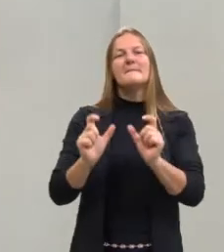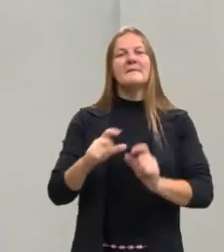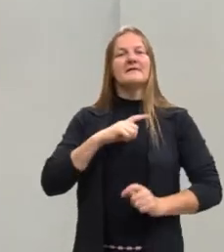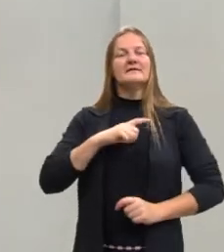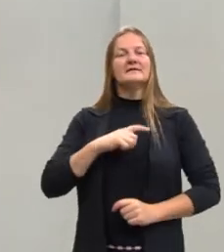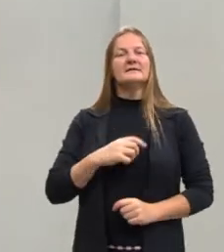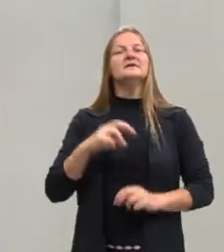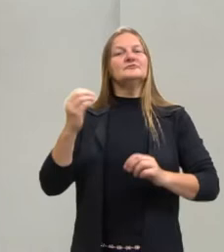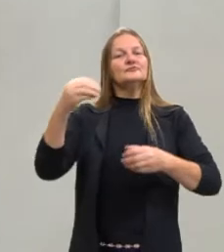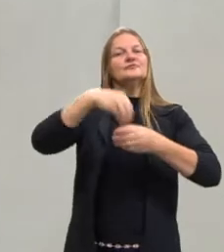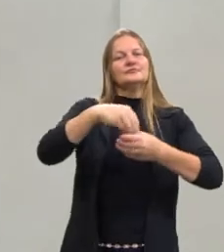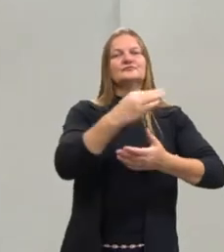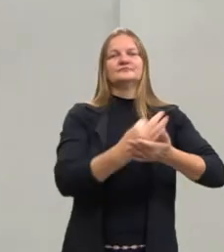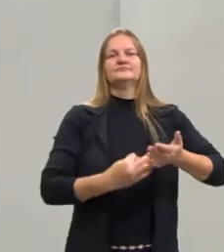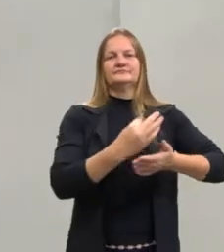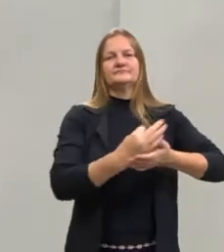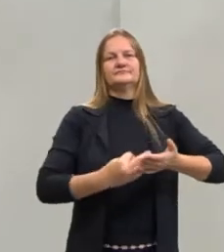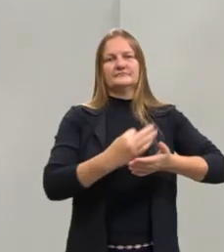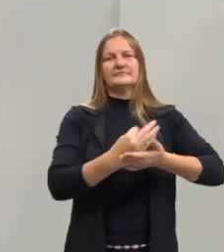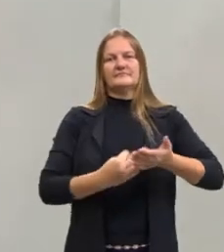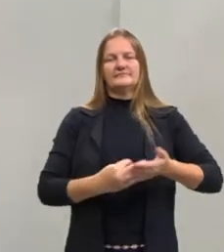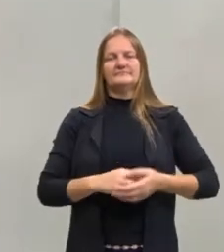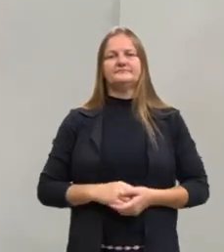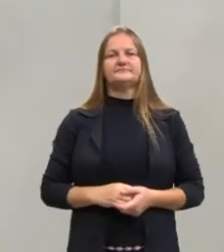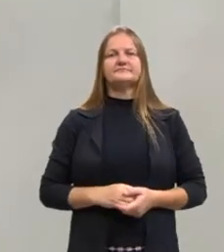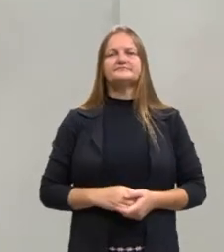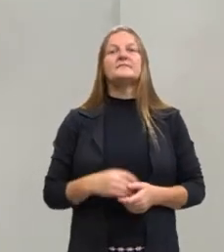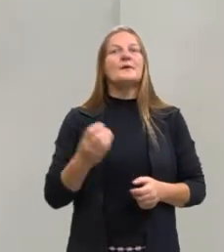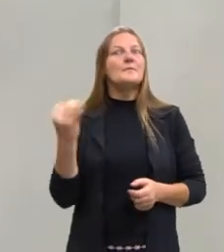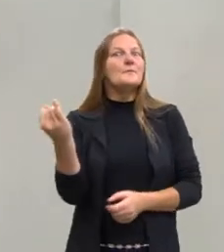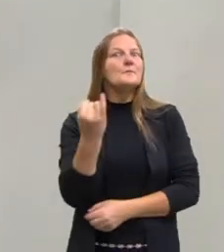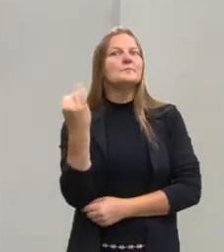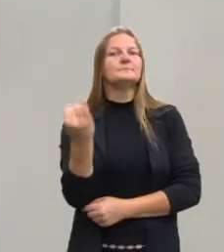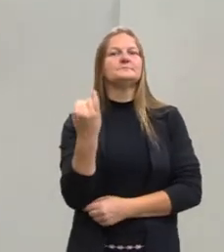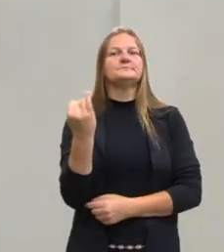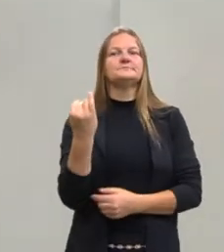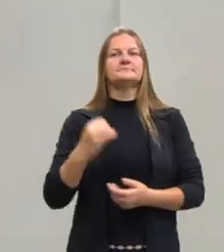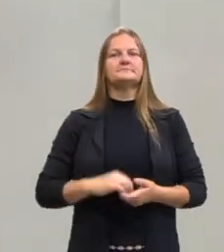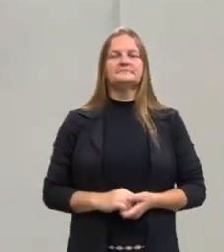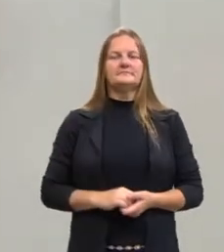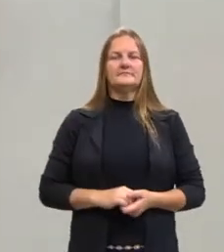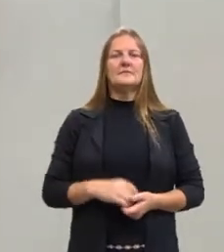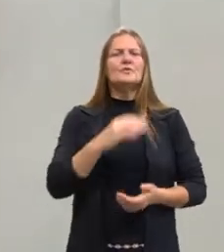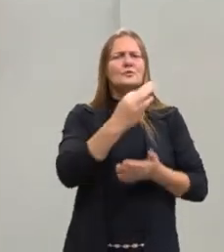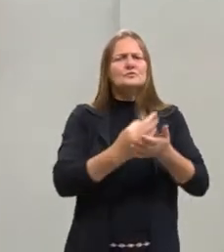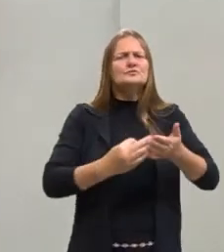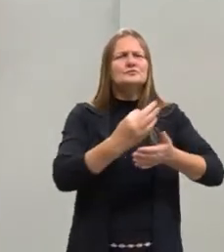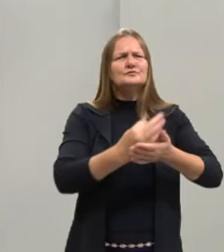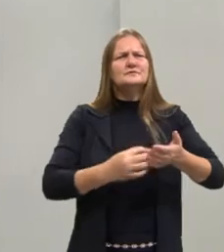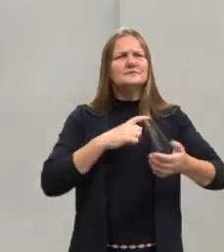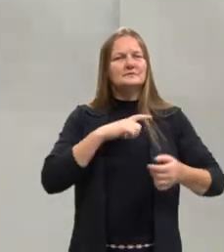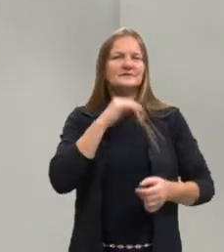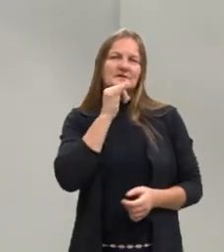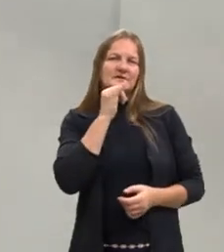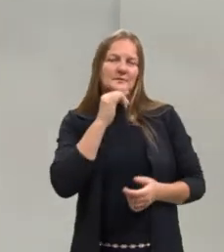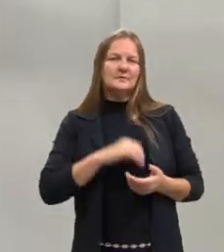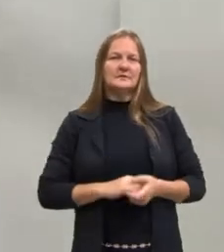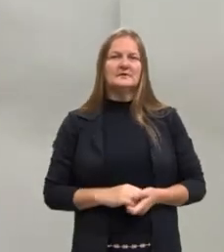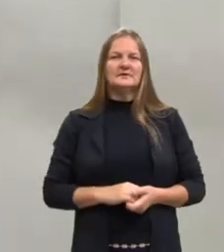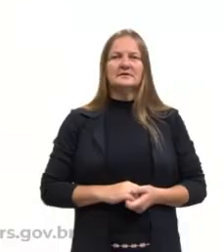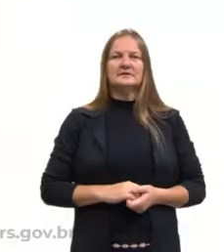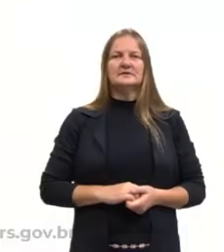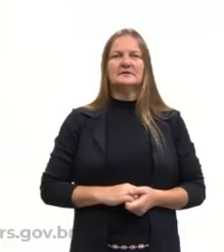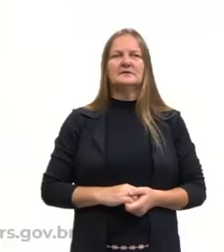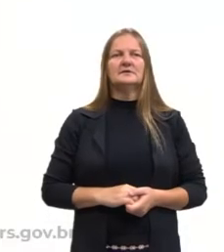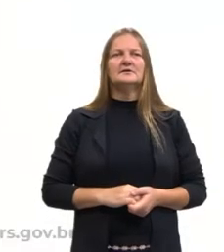no texto. Todas as palavras que tem no texto. Isso é muito importante. Um texto, por exemplo, eu vou pegar aqui, nós